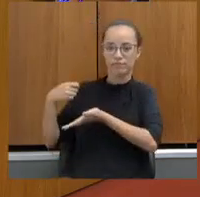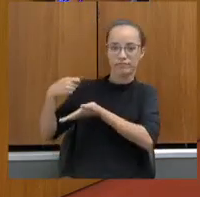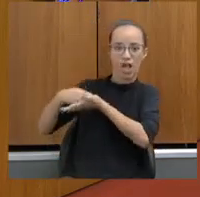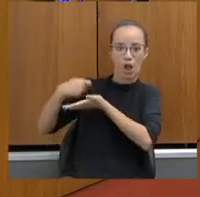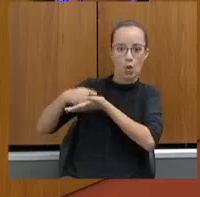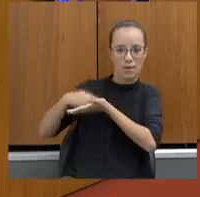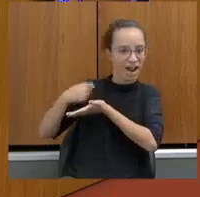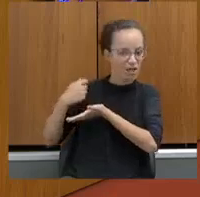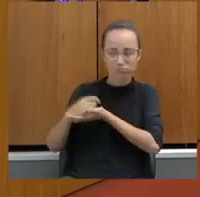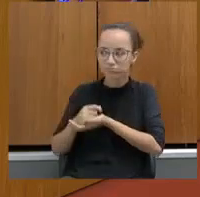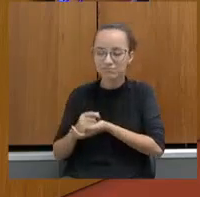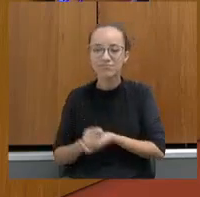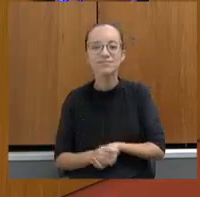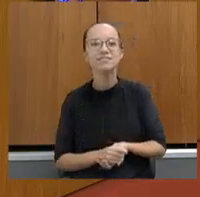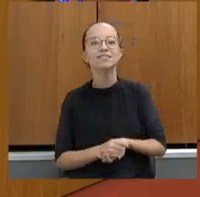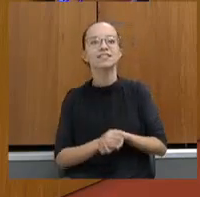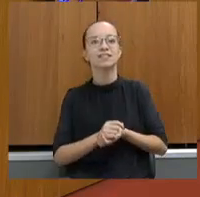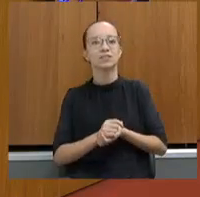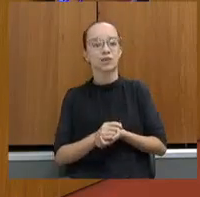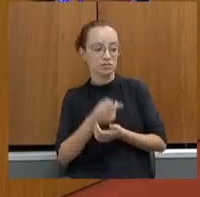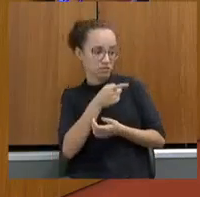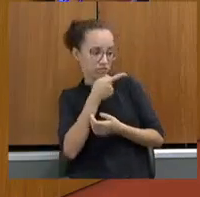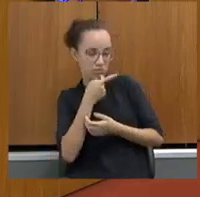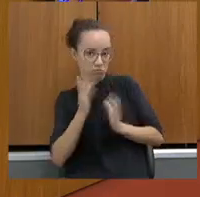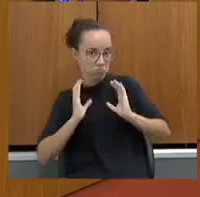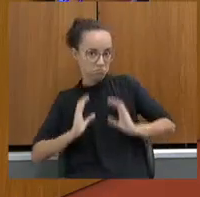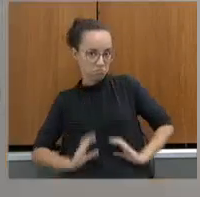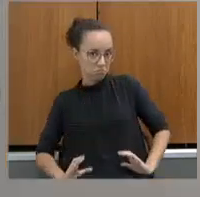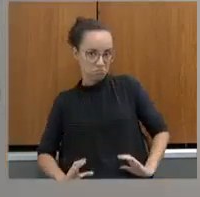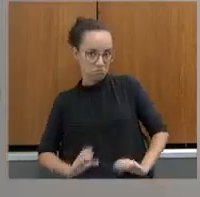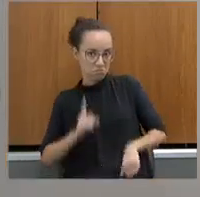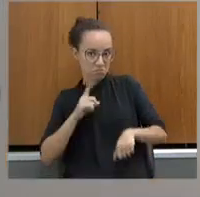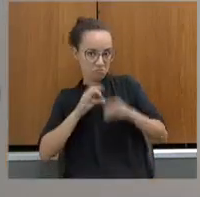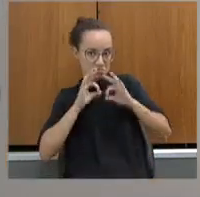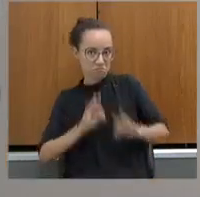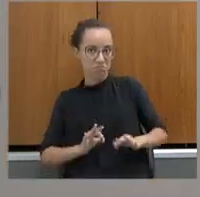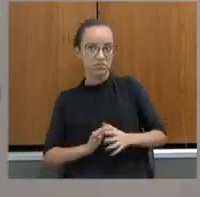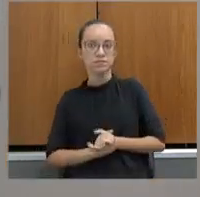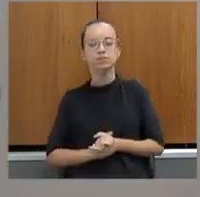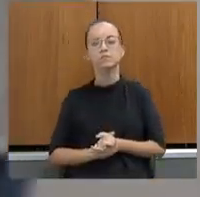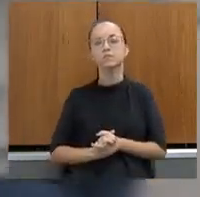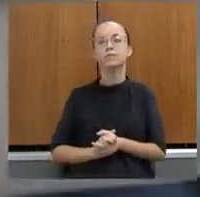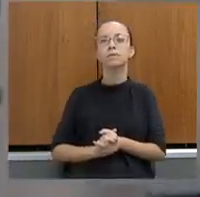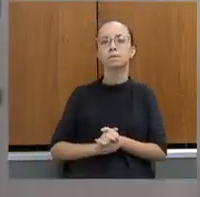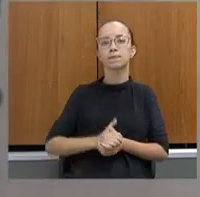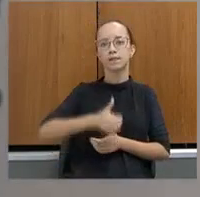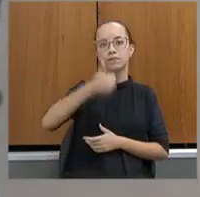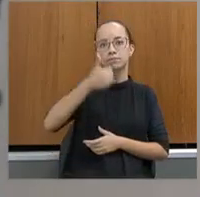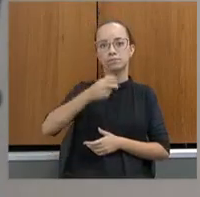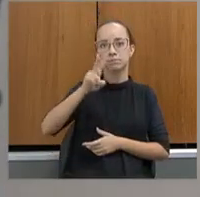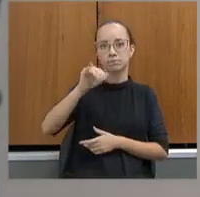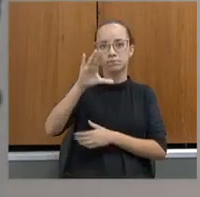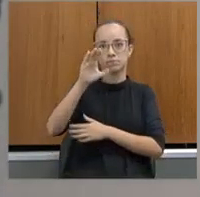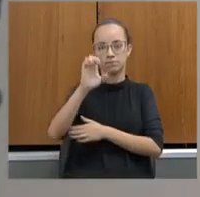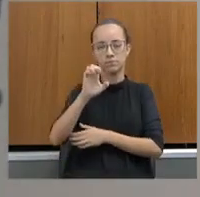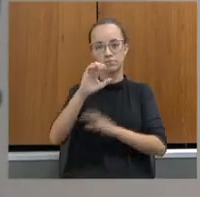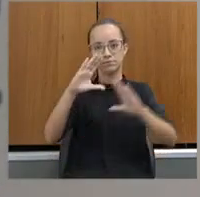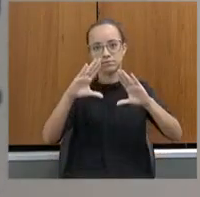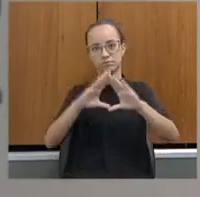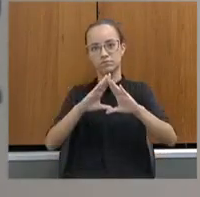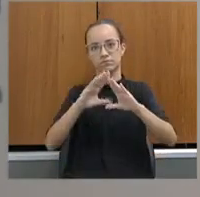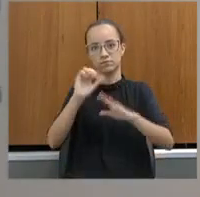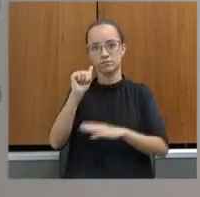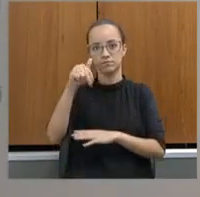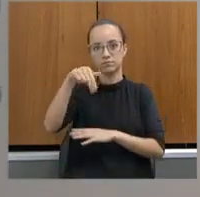Eu falei disciplina? Indaga, iluso deputado, primeiro vice-presidente da Assembleia, deputado Antônio